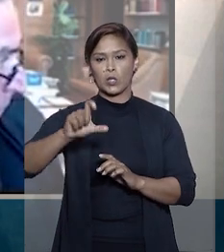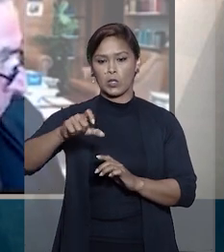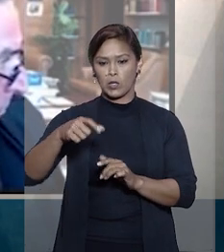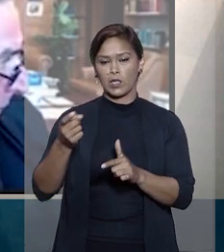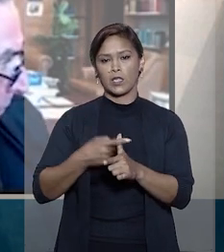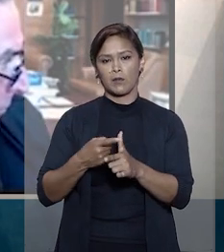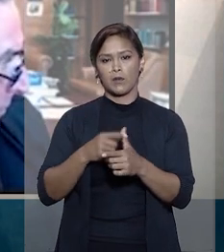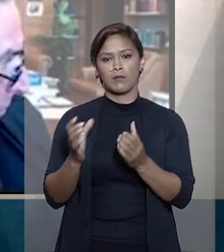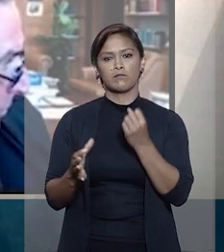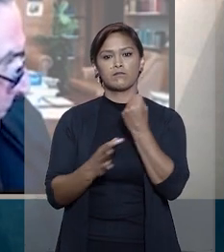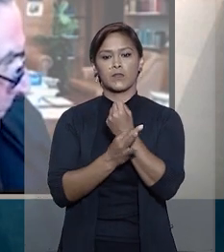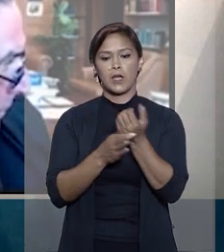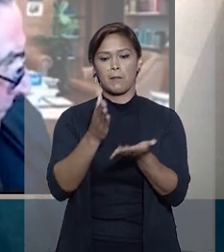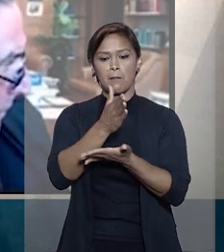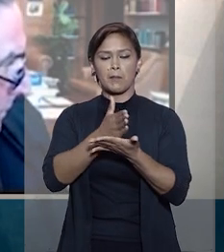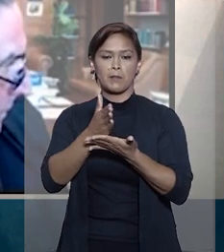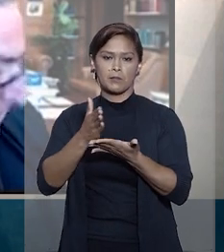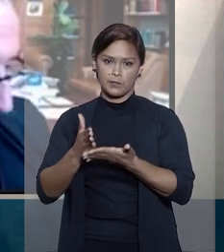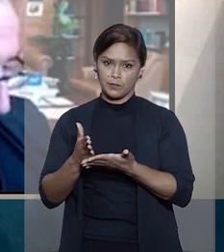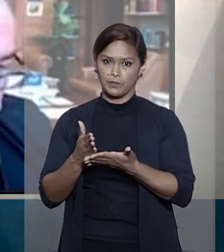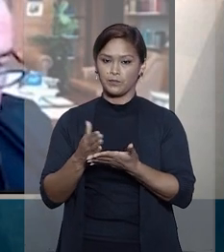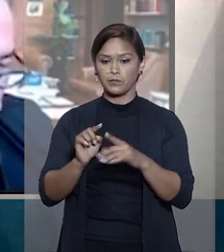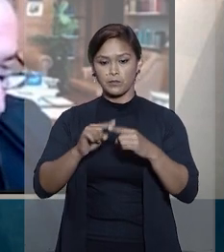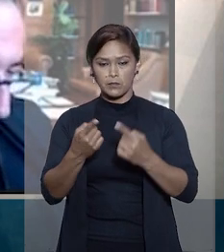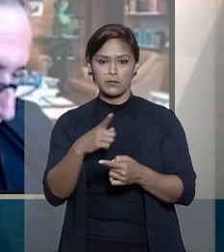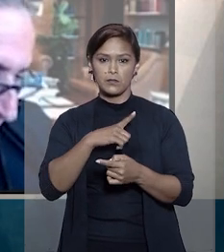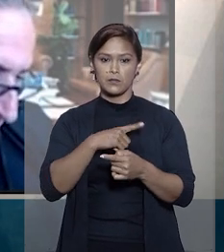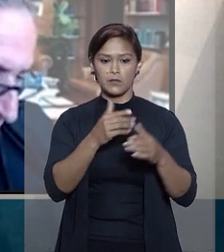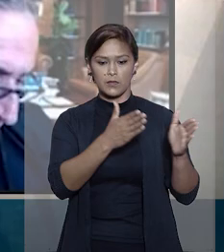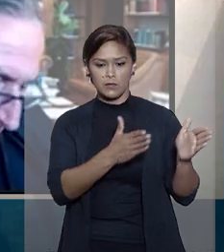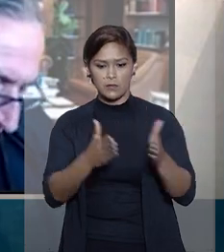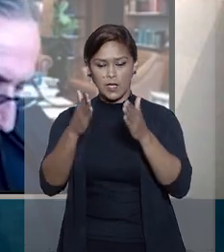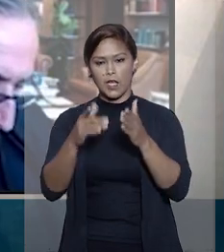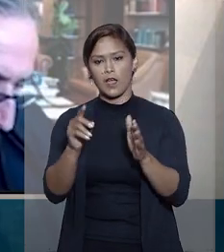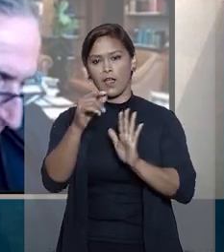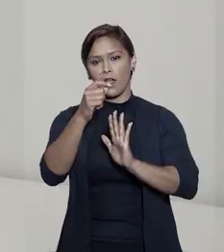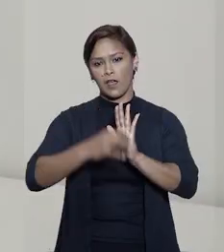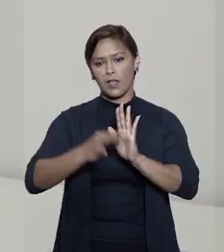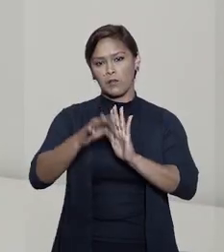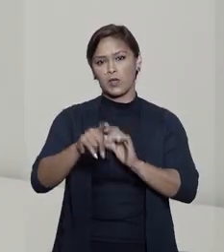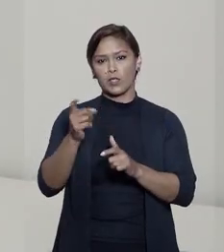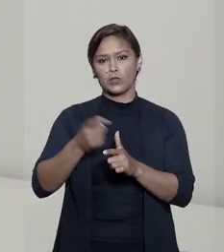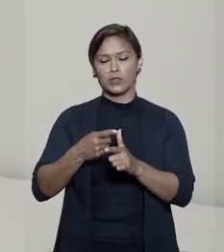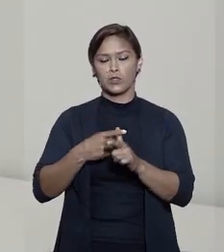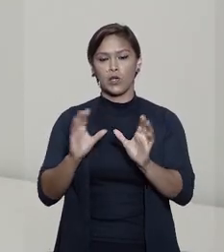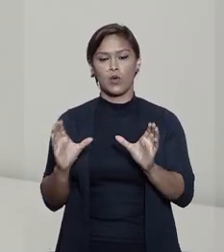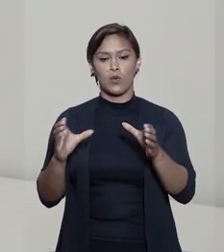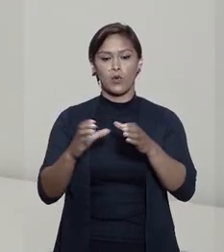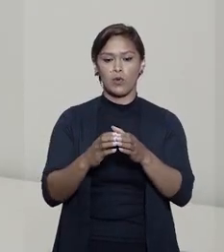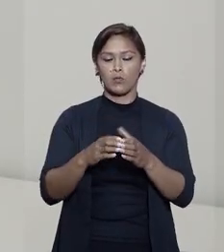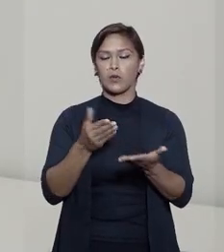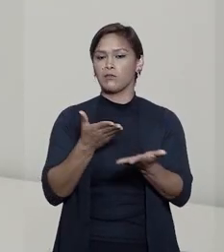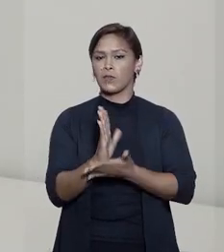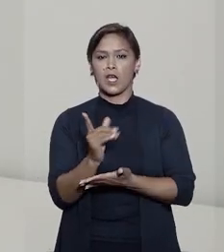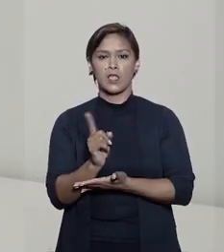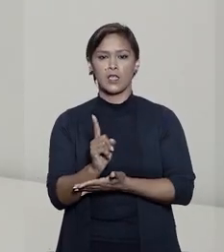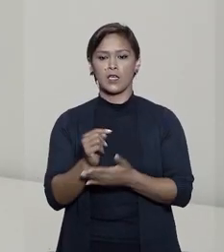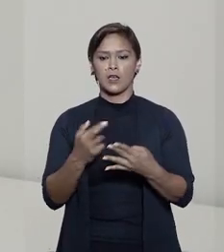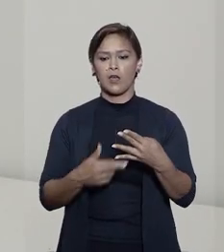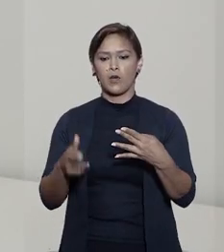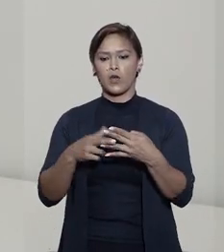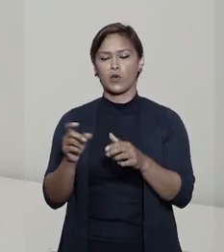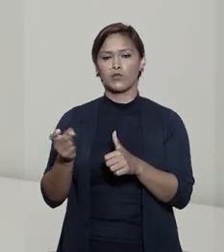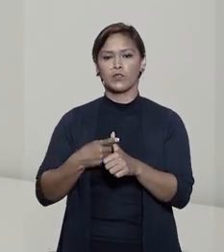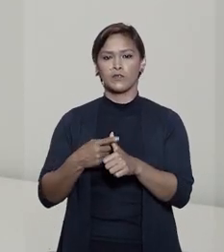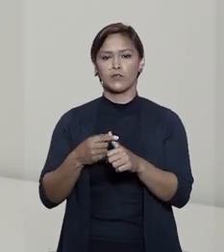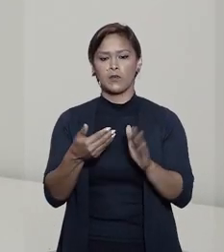débito esteja garantido parcialmente, desde que haja prévio requerimento do credor. O colegiado negou o provimento ao recurso de um